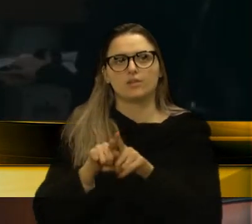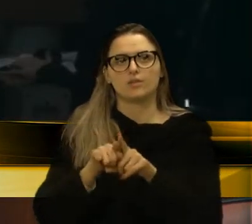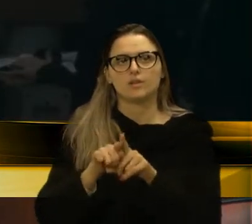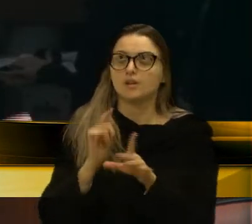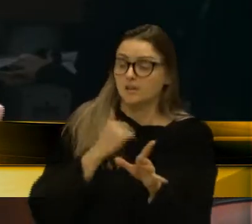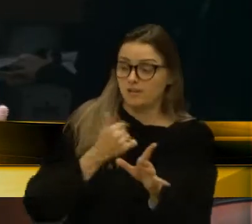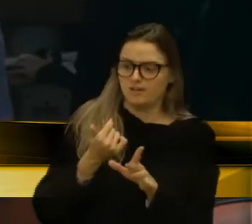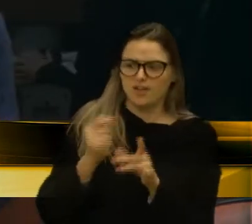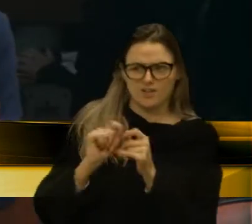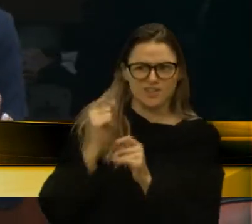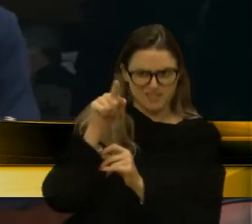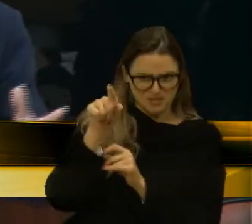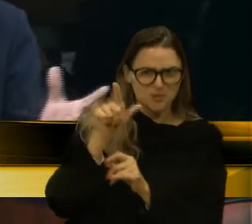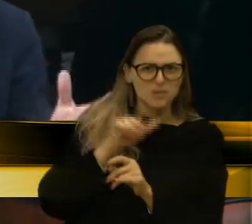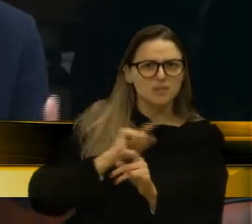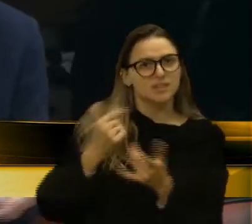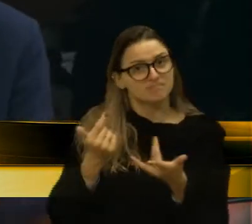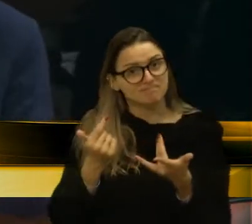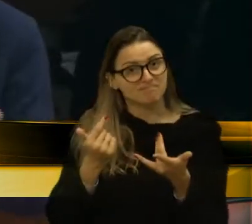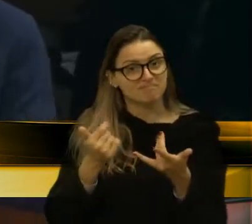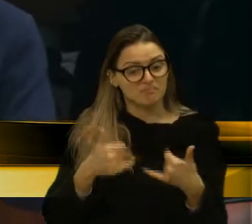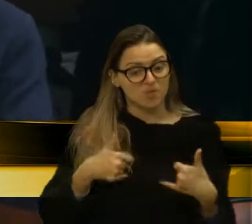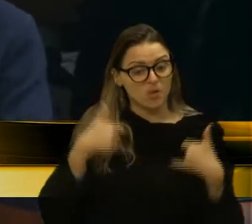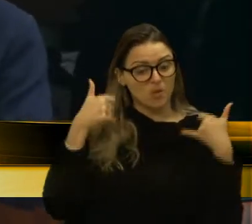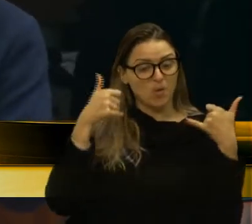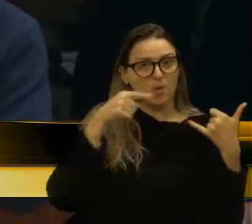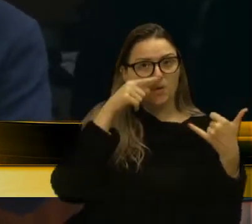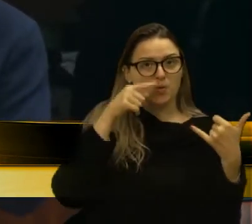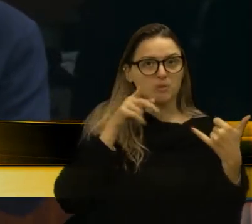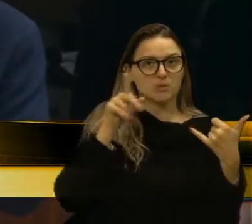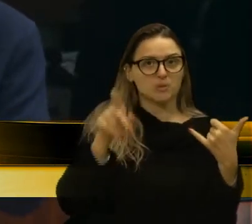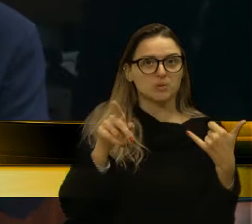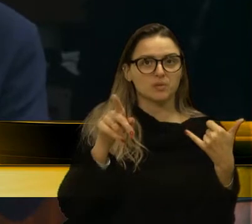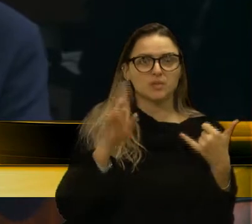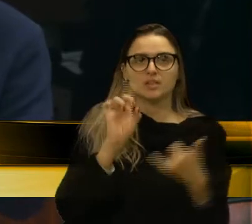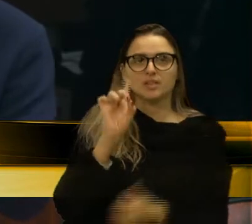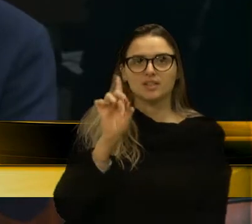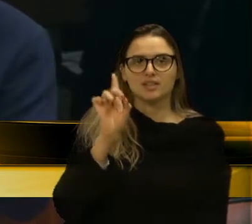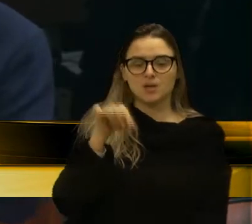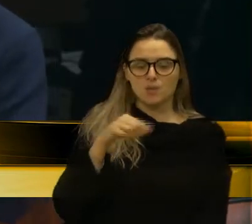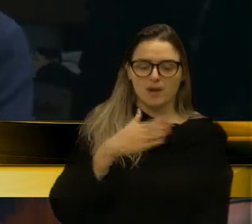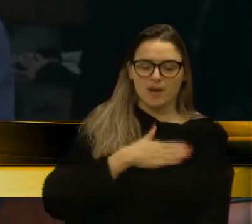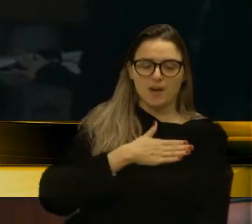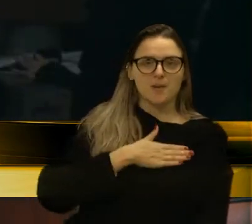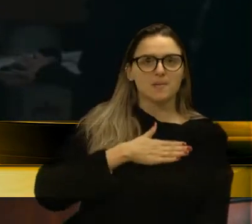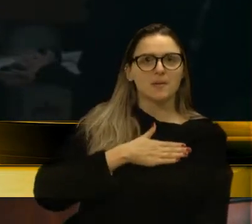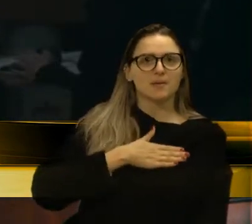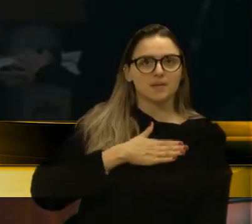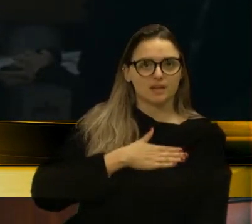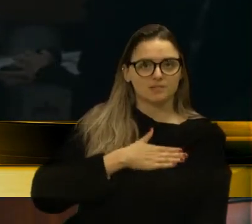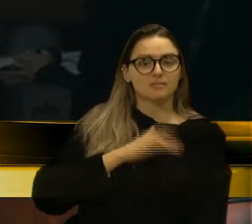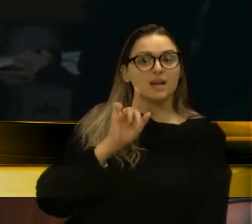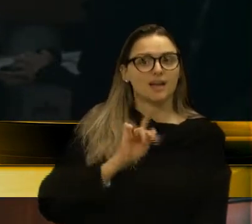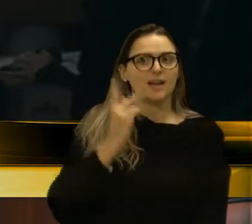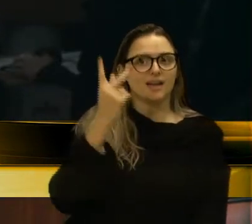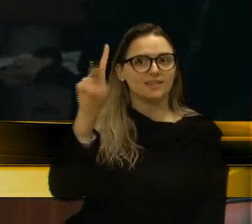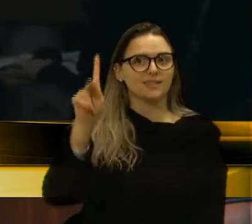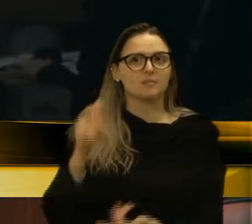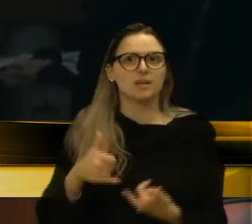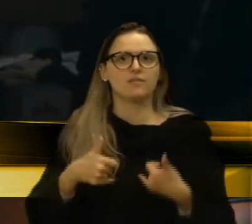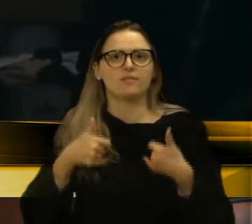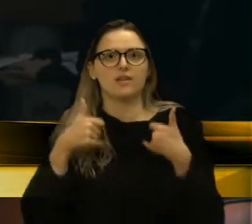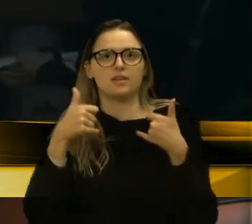Então, talvez a questão de vaidade não resida nesse vereador, que tem